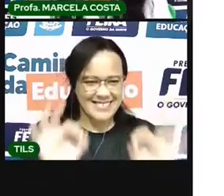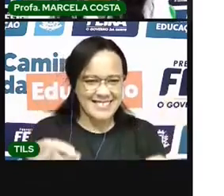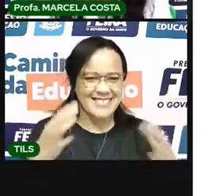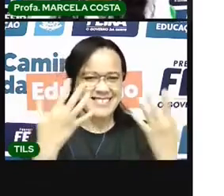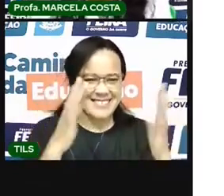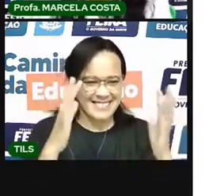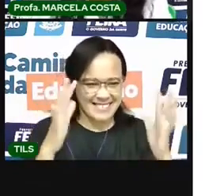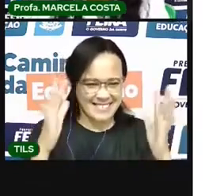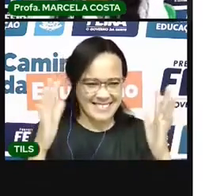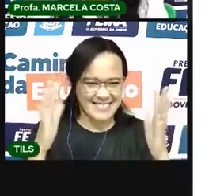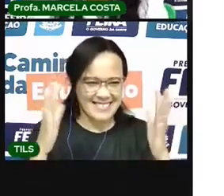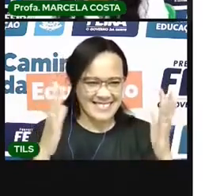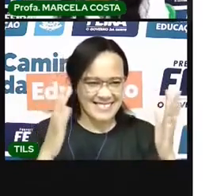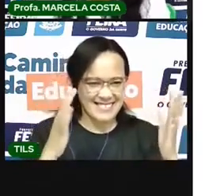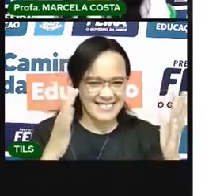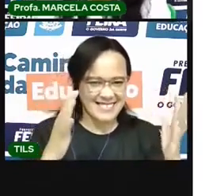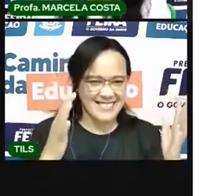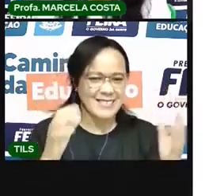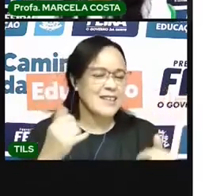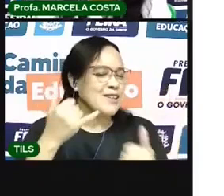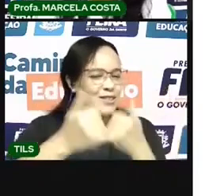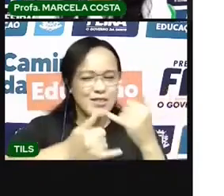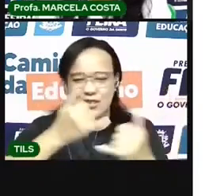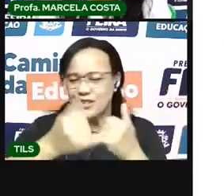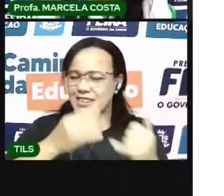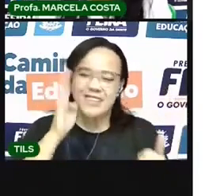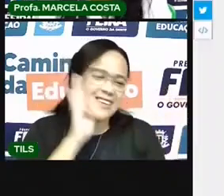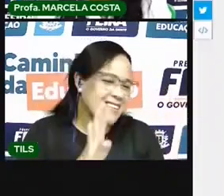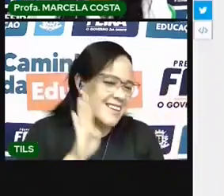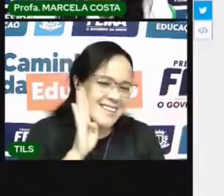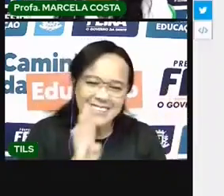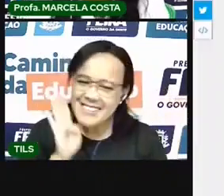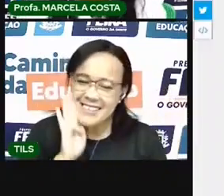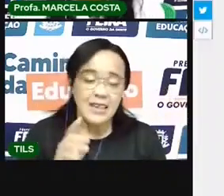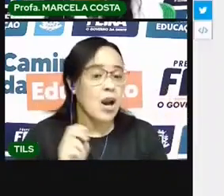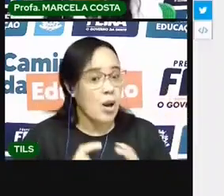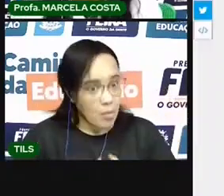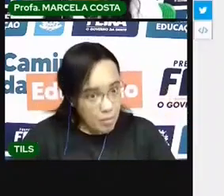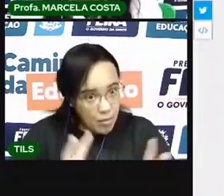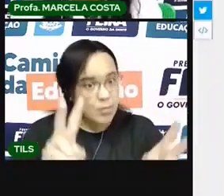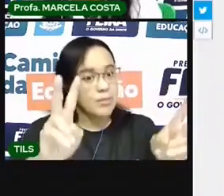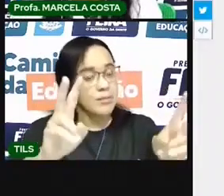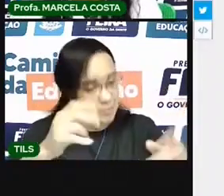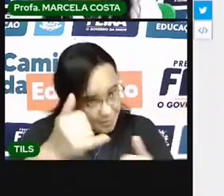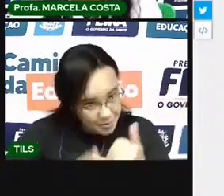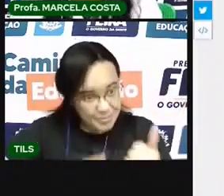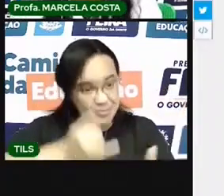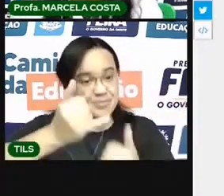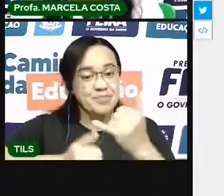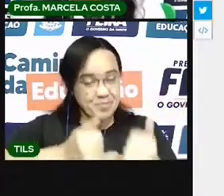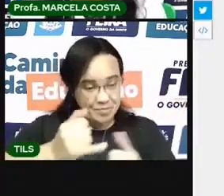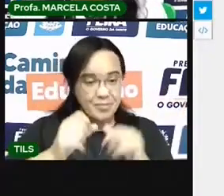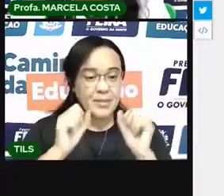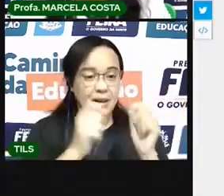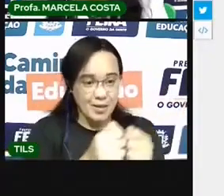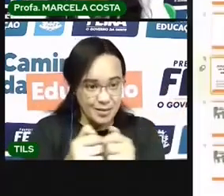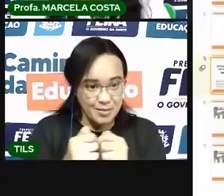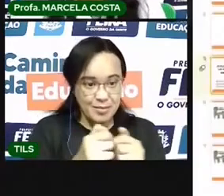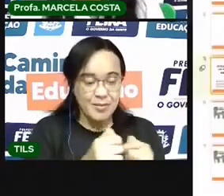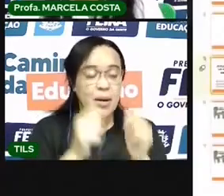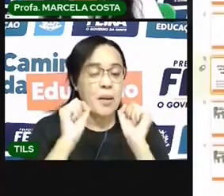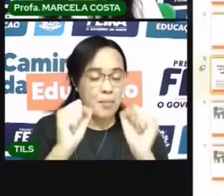Isso aí, garotada. Esse joguinho é muito divertido. E vocês podem continuar jogando aí. Aprendendo.